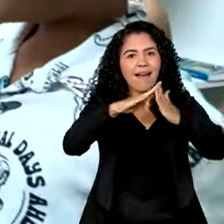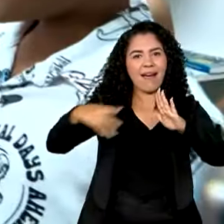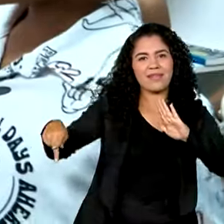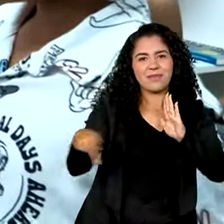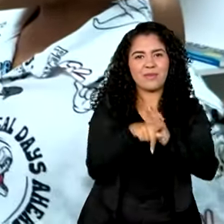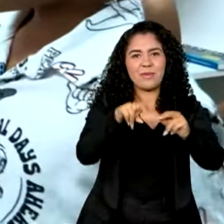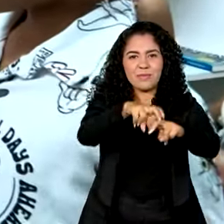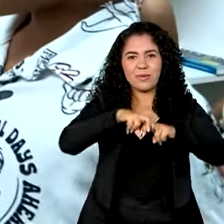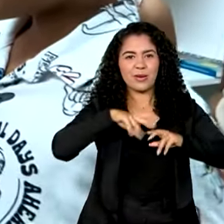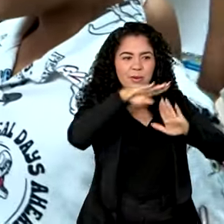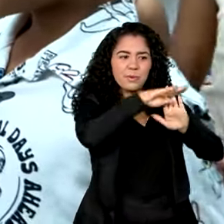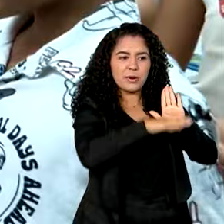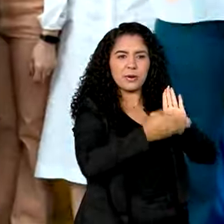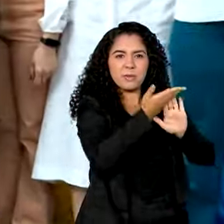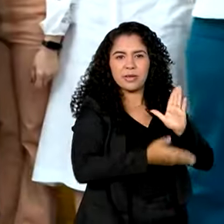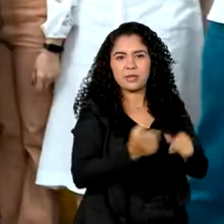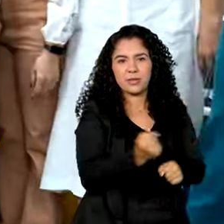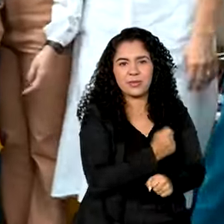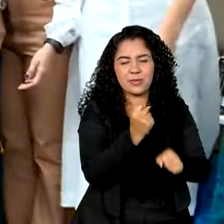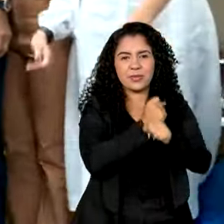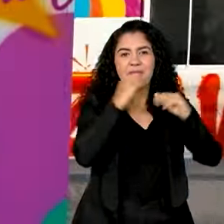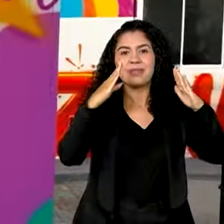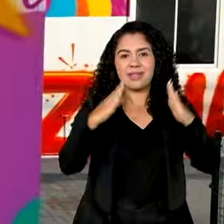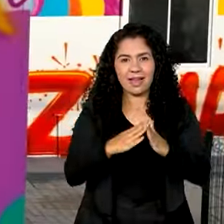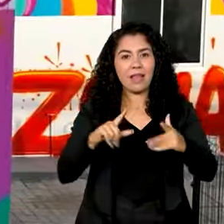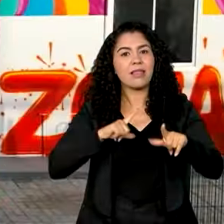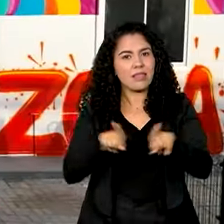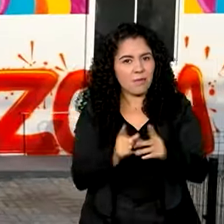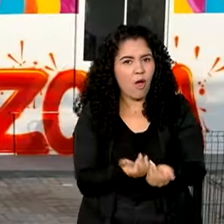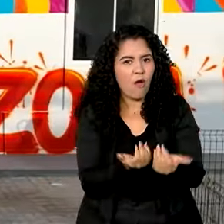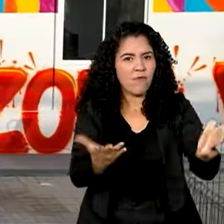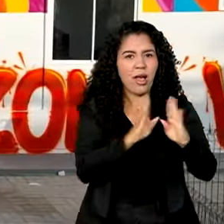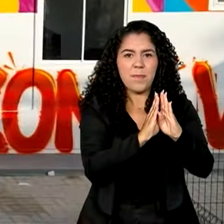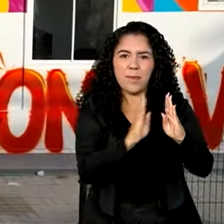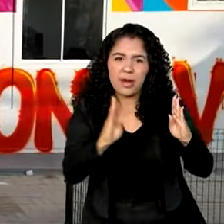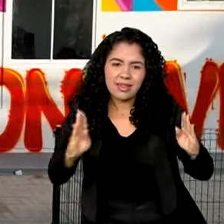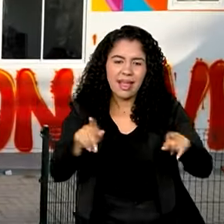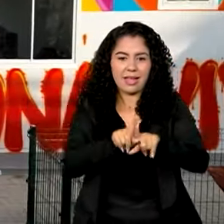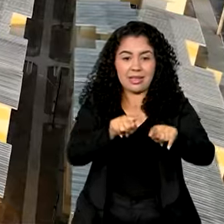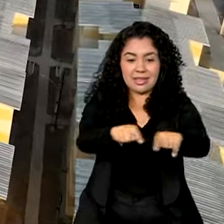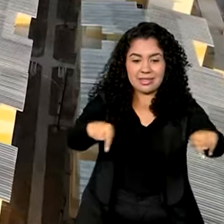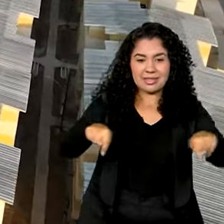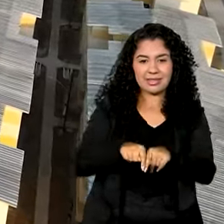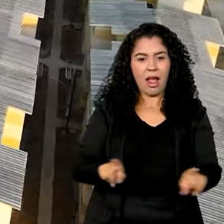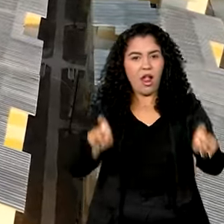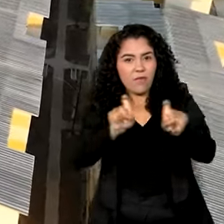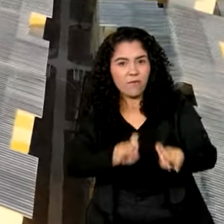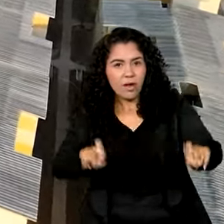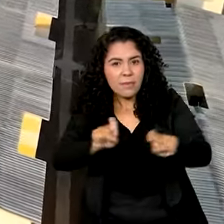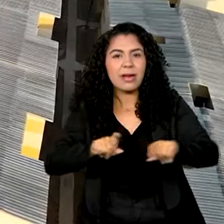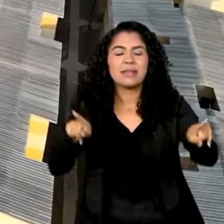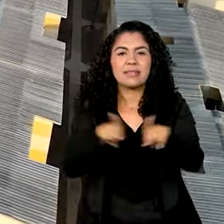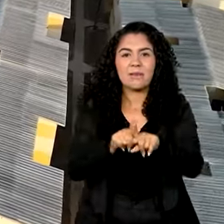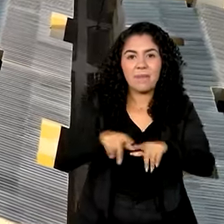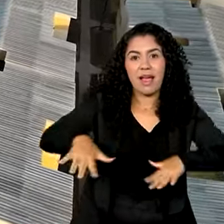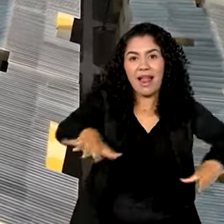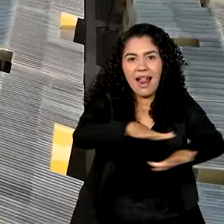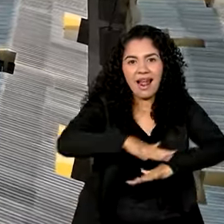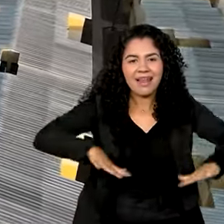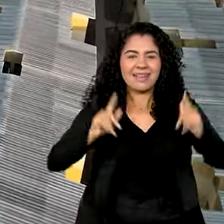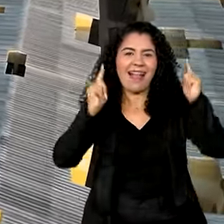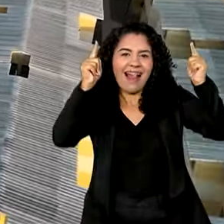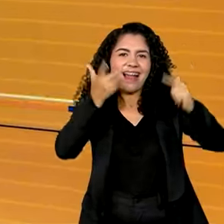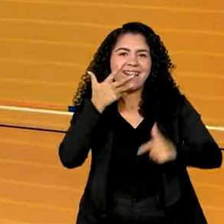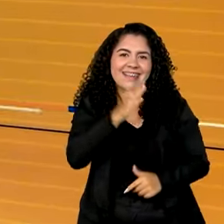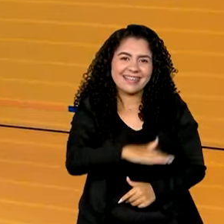chaves da casa própria. Condomínio do Minha Casa Minha Vida oferece ainda biblioteca, sala de informática e espaço para lazer